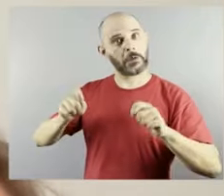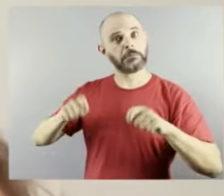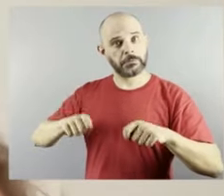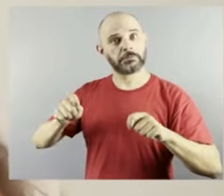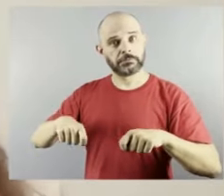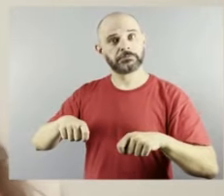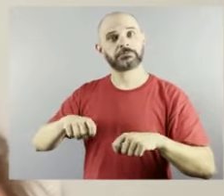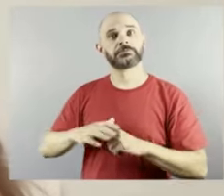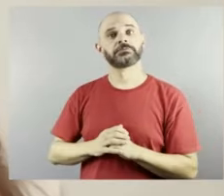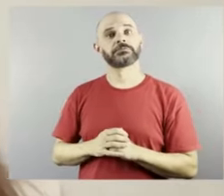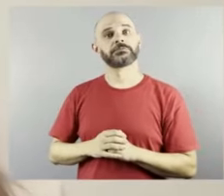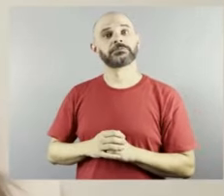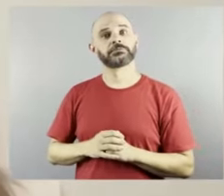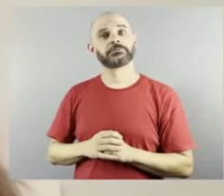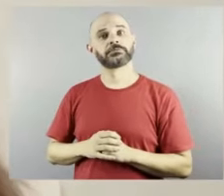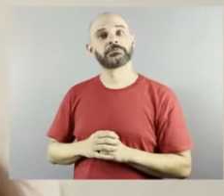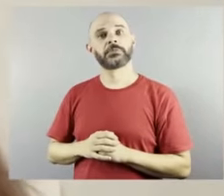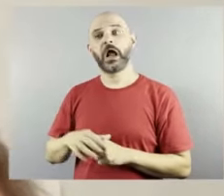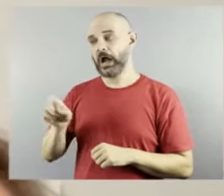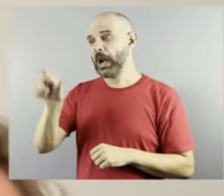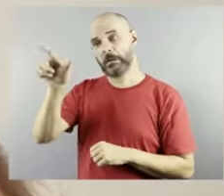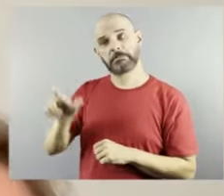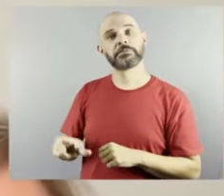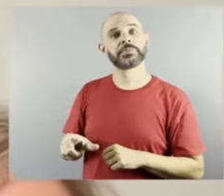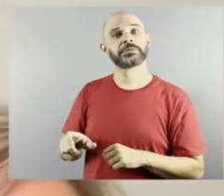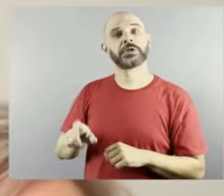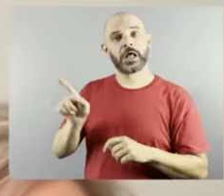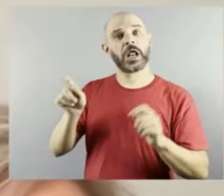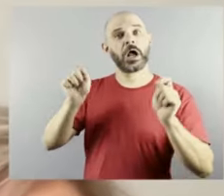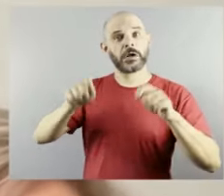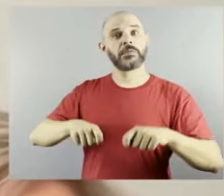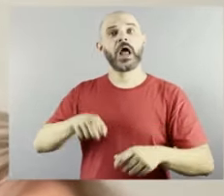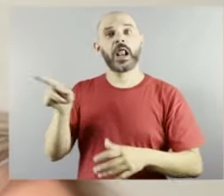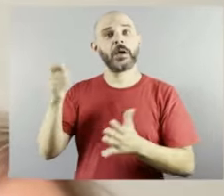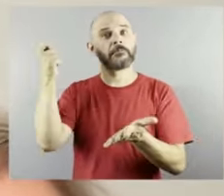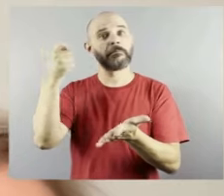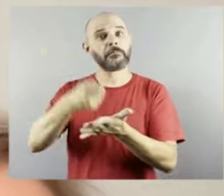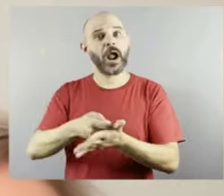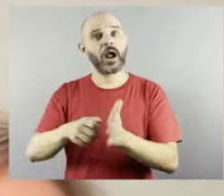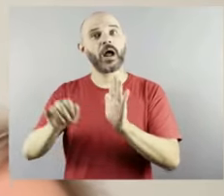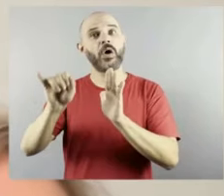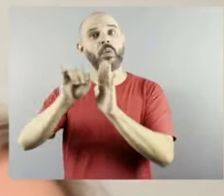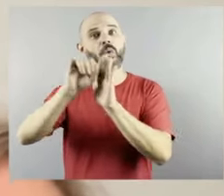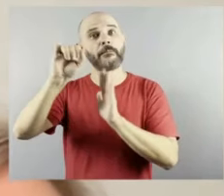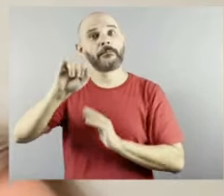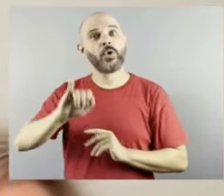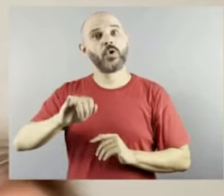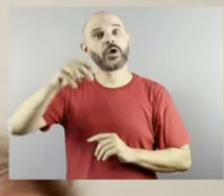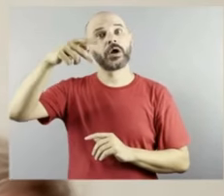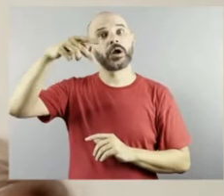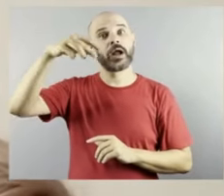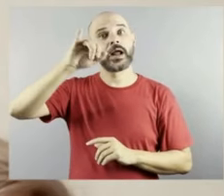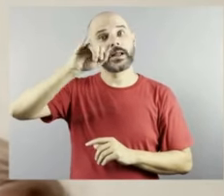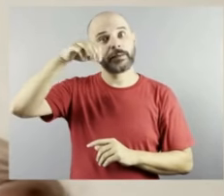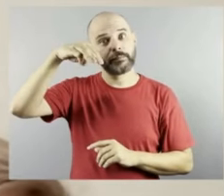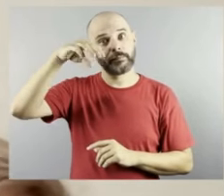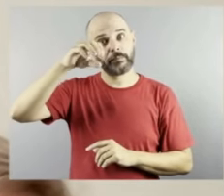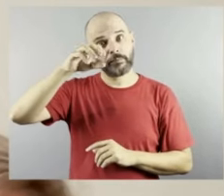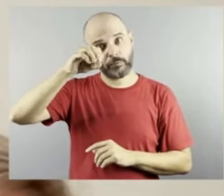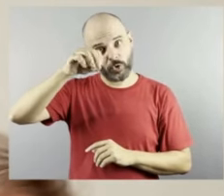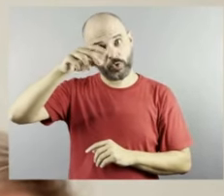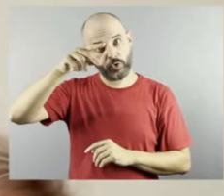contribui, pagando os impostos da empresa dela. Então, olha que diferença que é entre uma pessoa